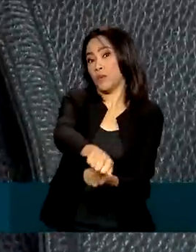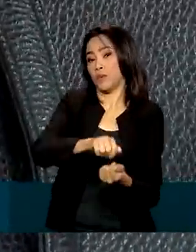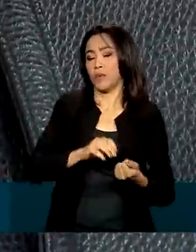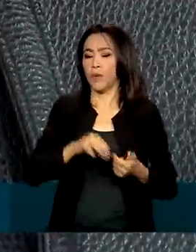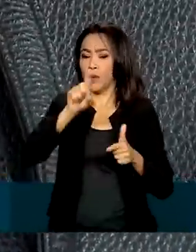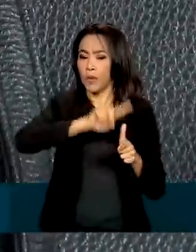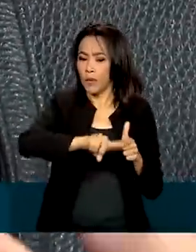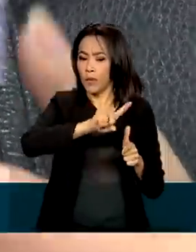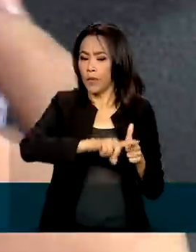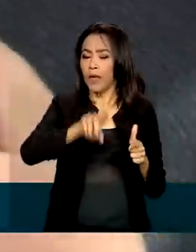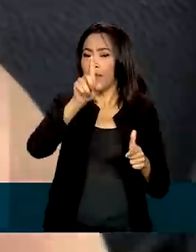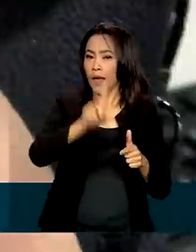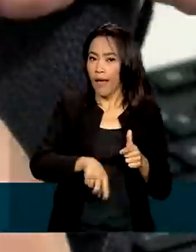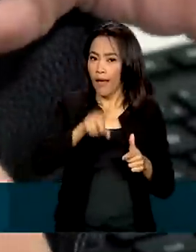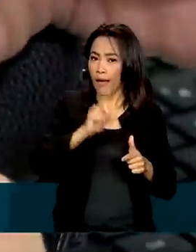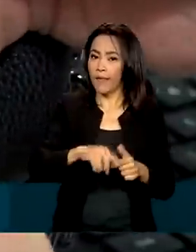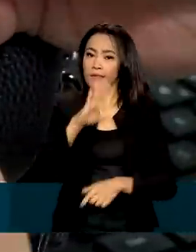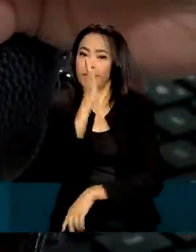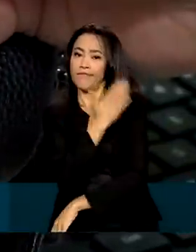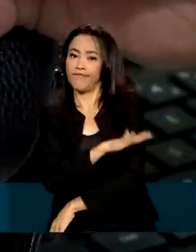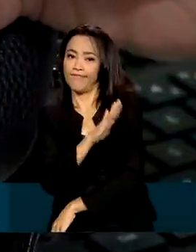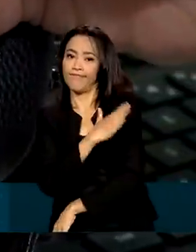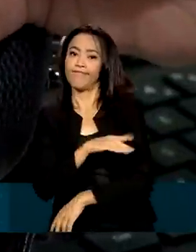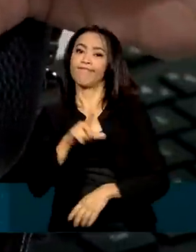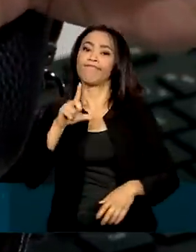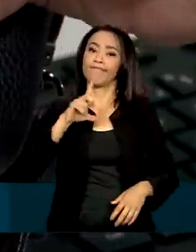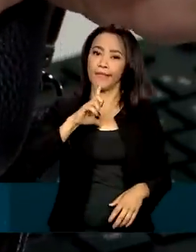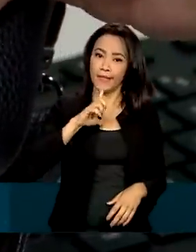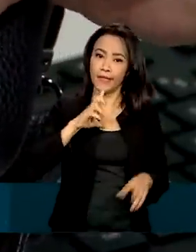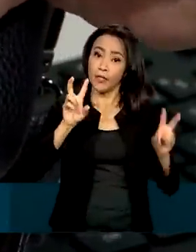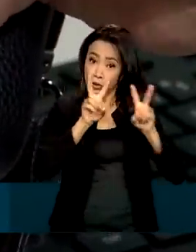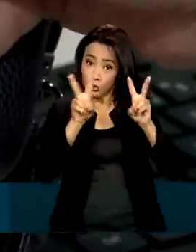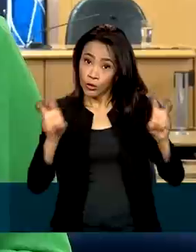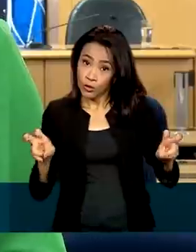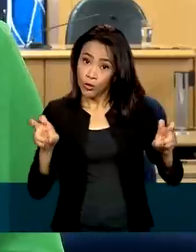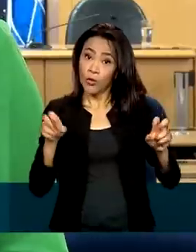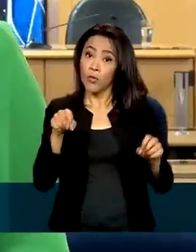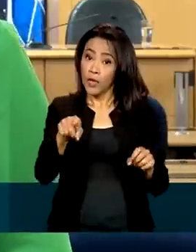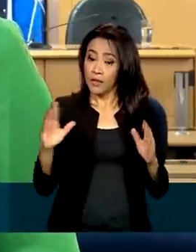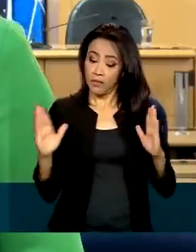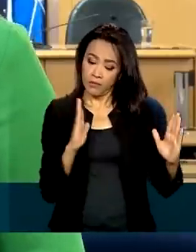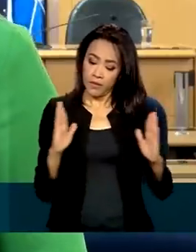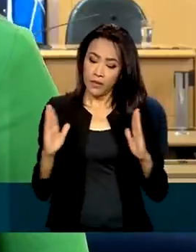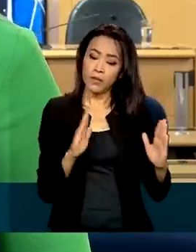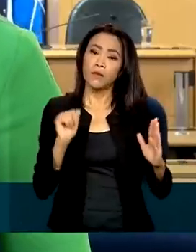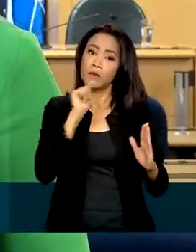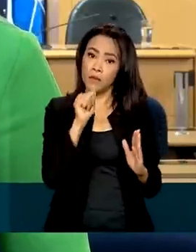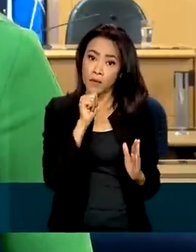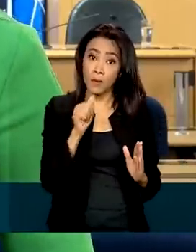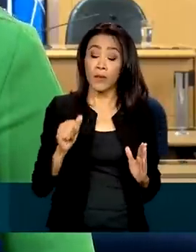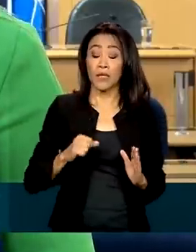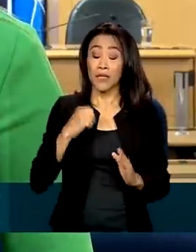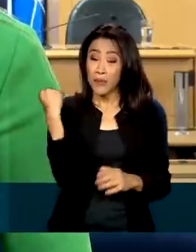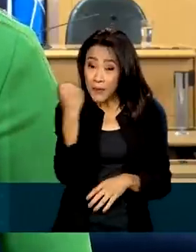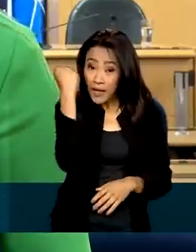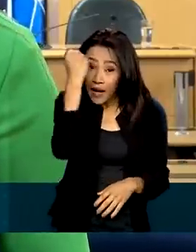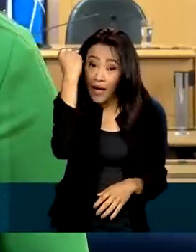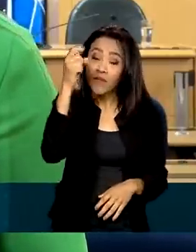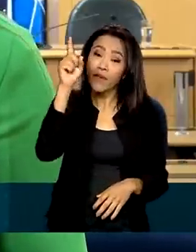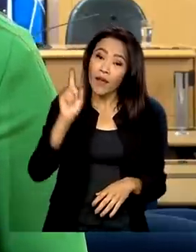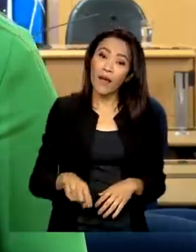está nos tabus negativos em torno do ciclo menstrual. E mais grave que isso é a